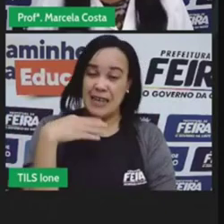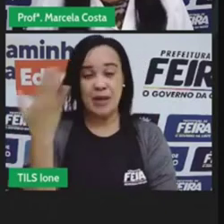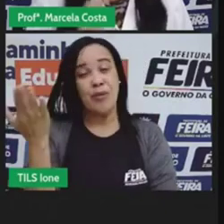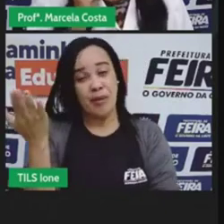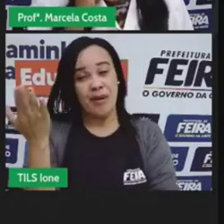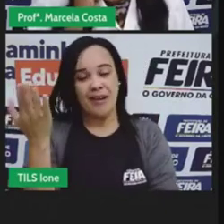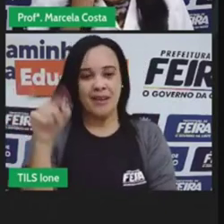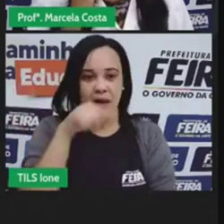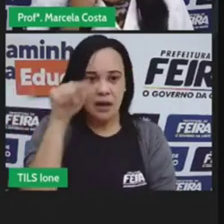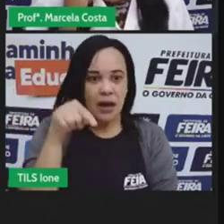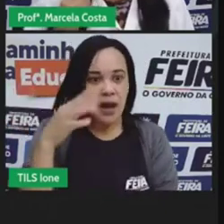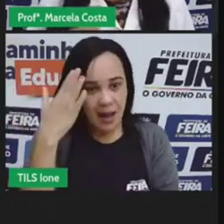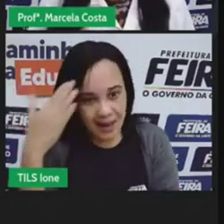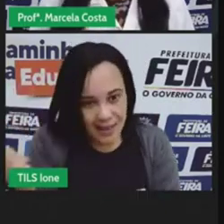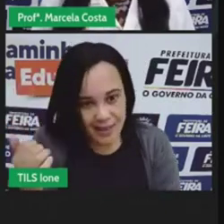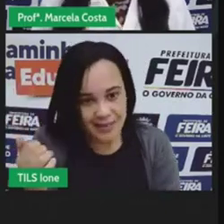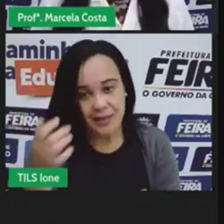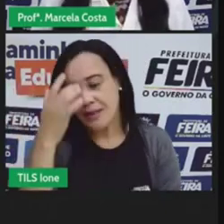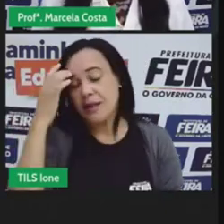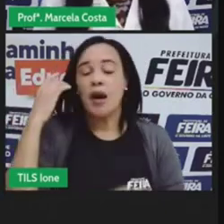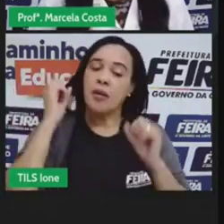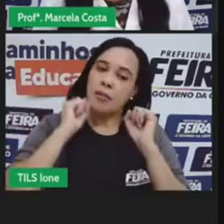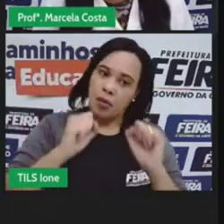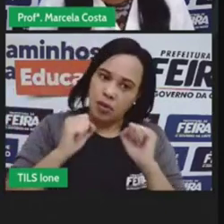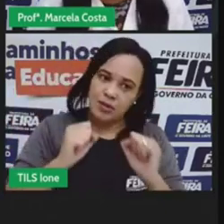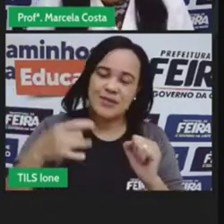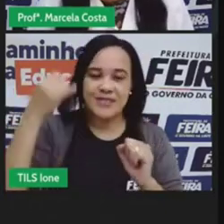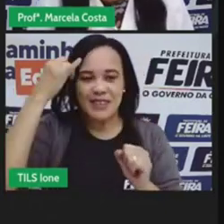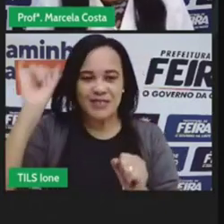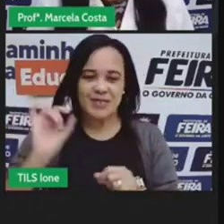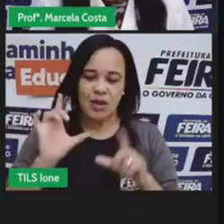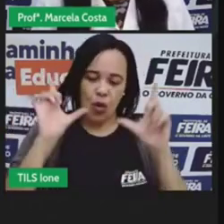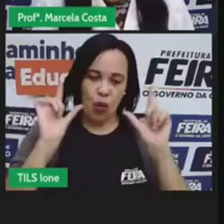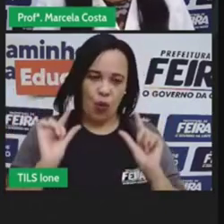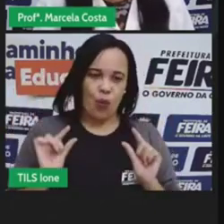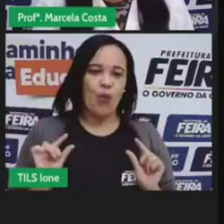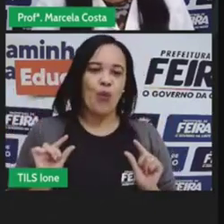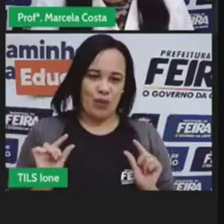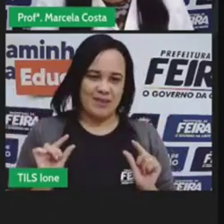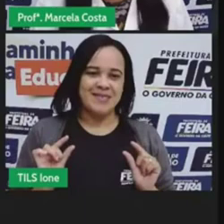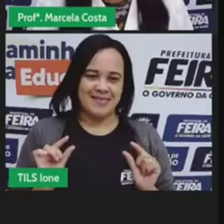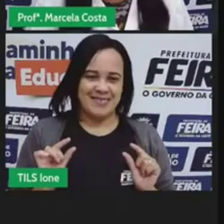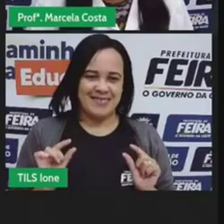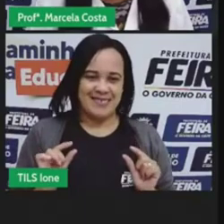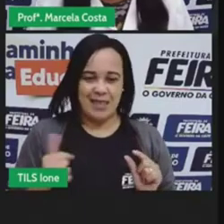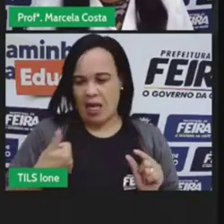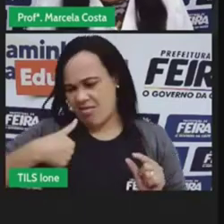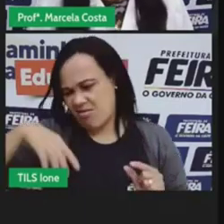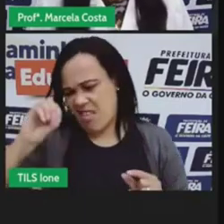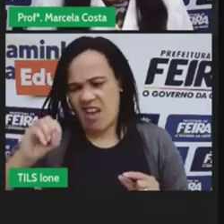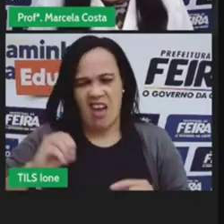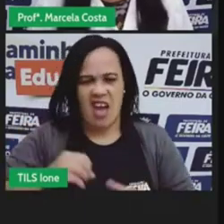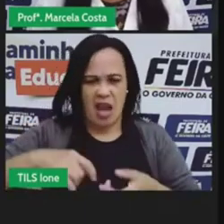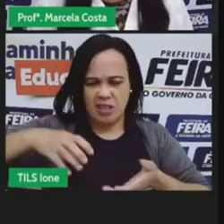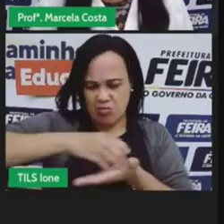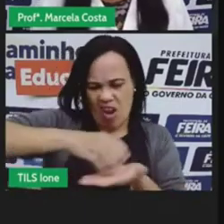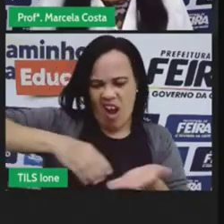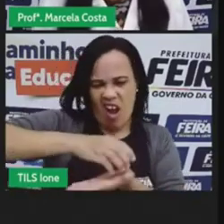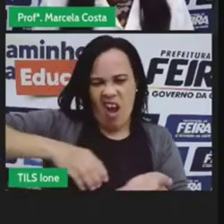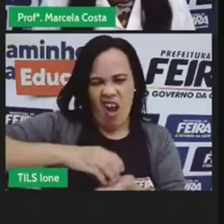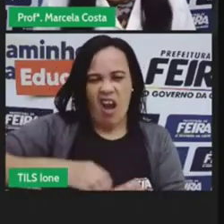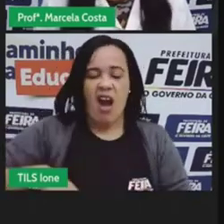a gente pode evitar situações assim reduzindo ao invés de ter 10 carros 10